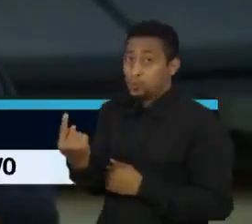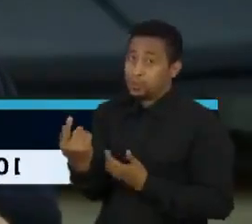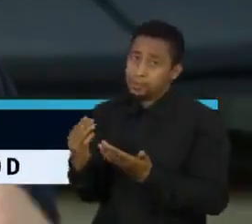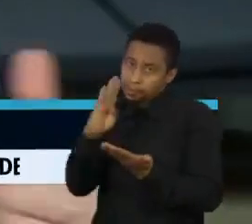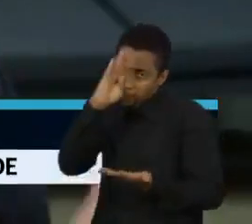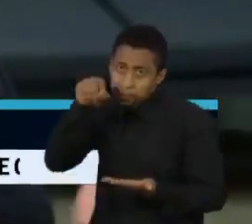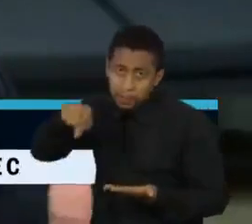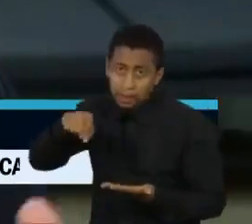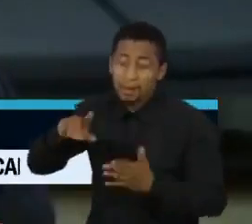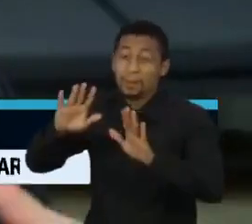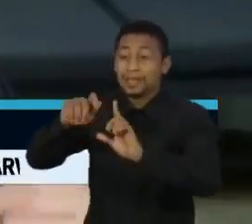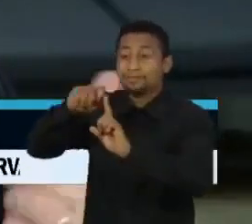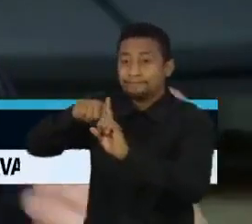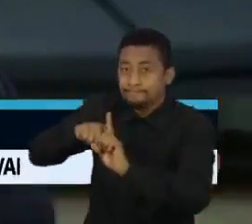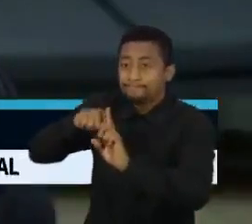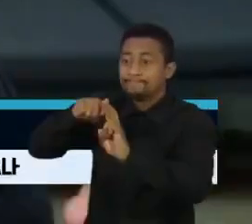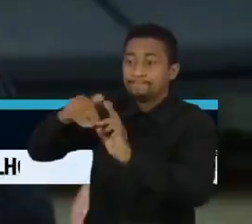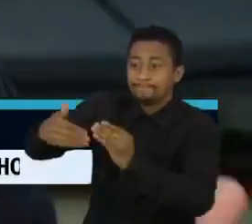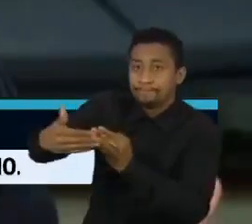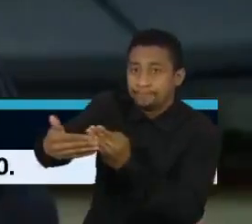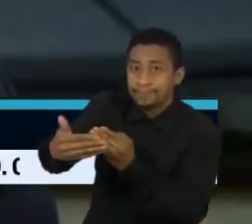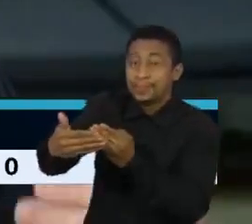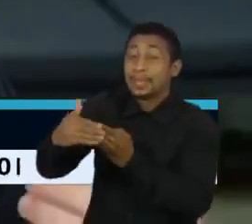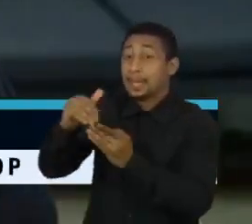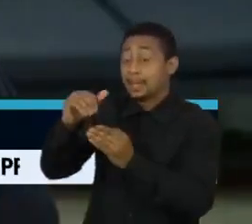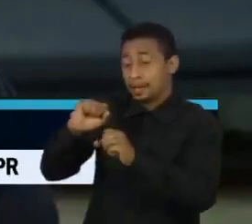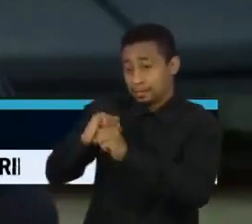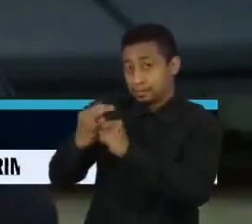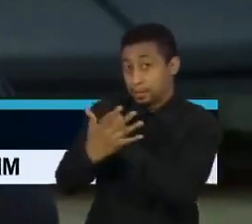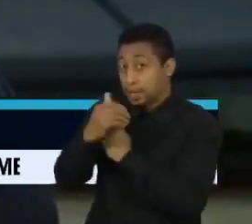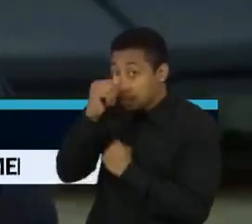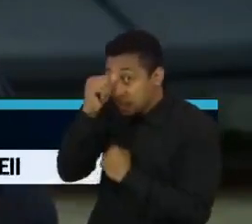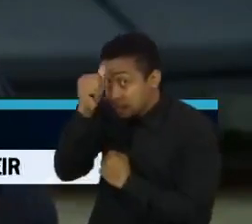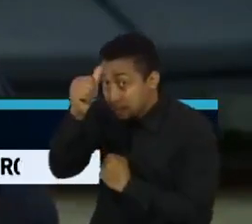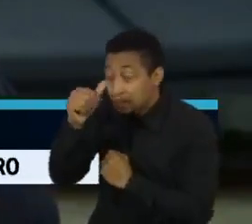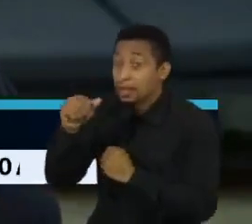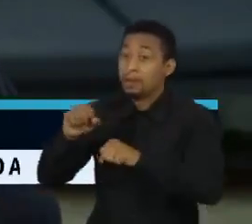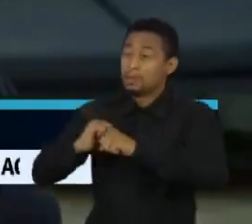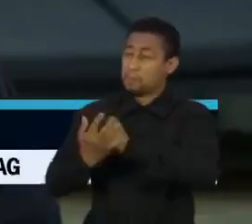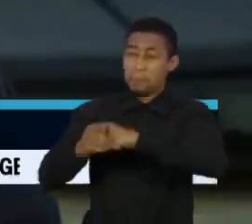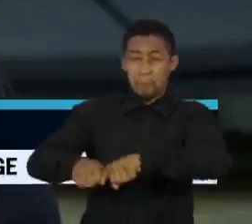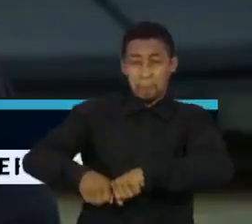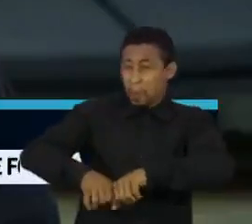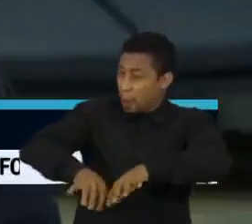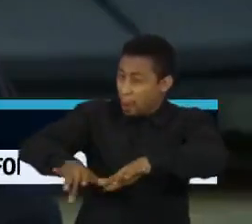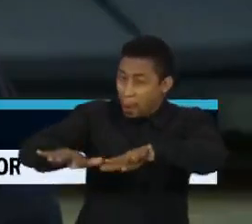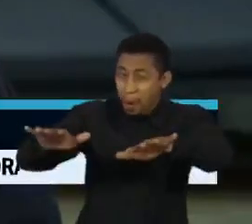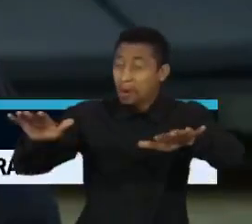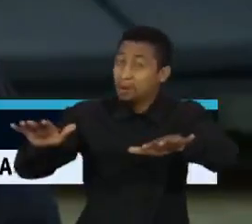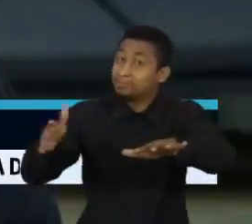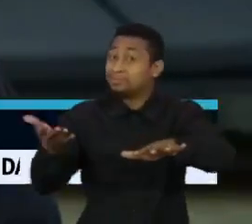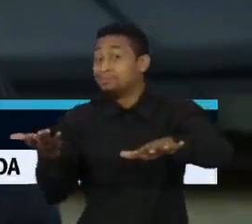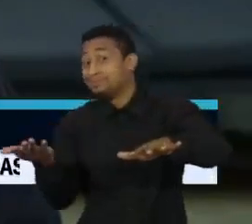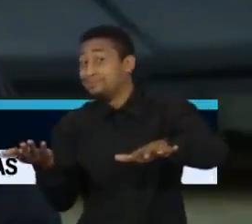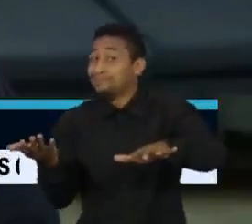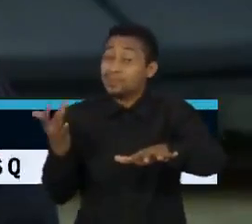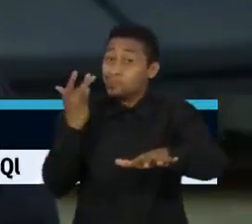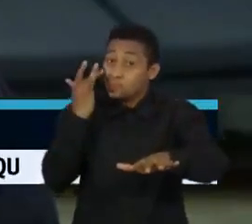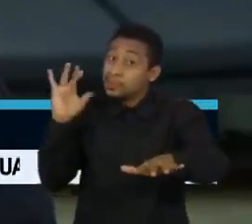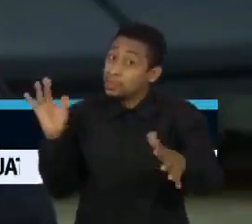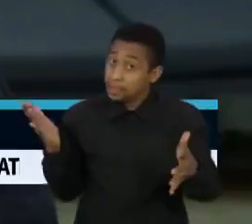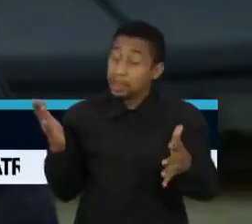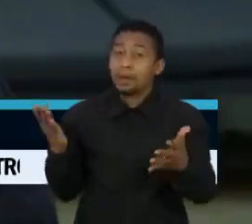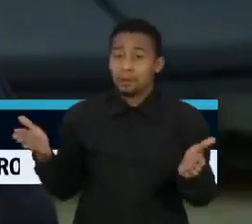acontecer daqui a um mês ou dois quando a Delta for a variante predominante. Eu acho que o momento mais seguro e mais